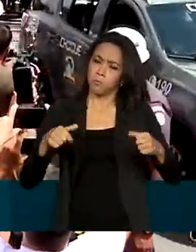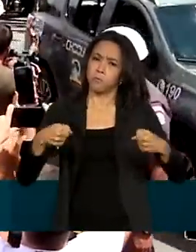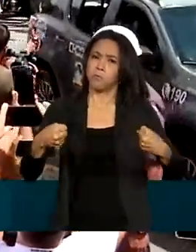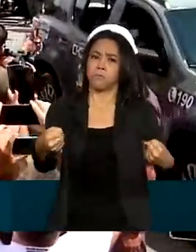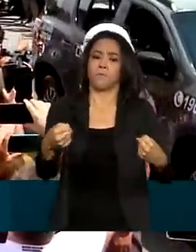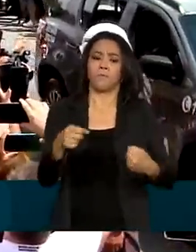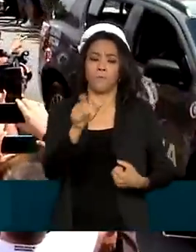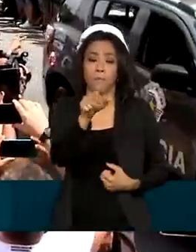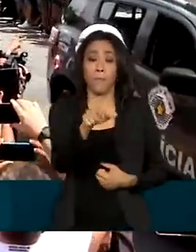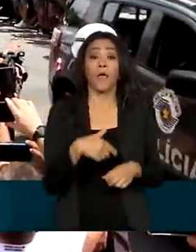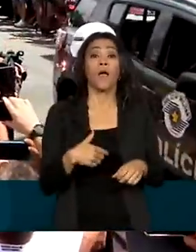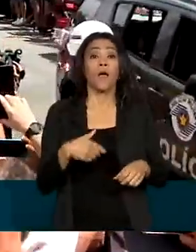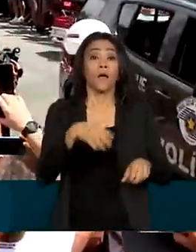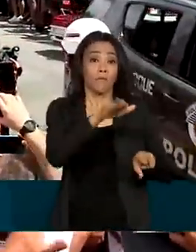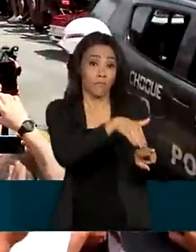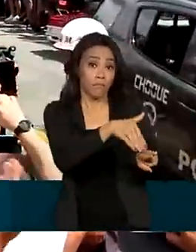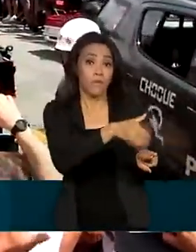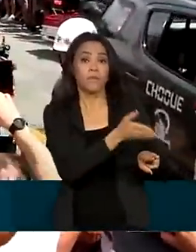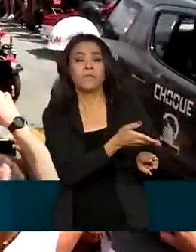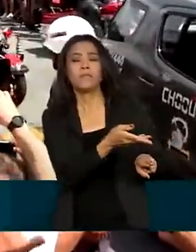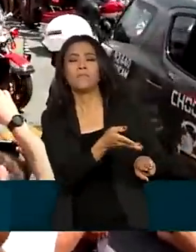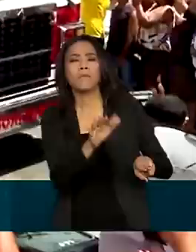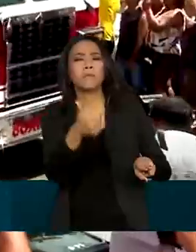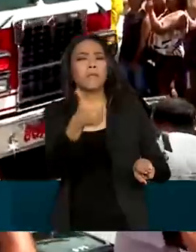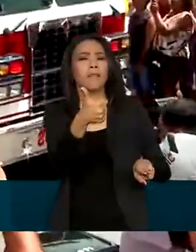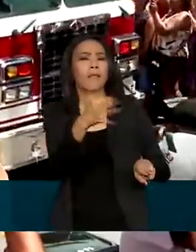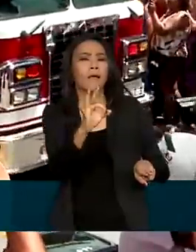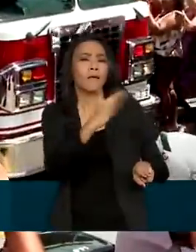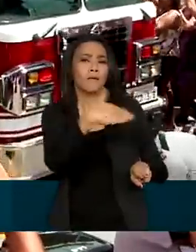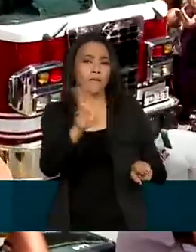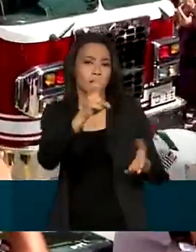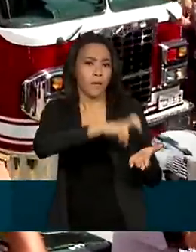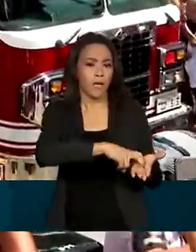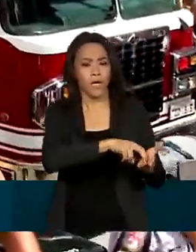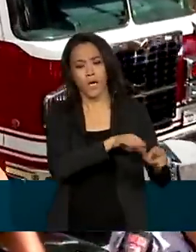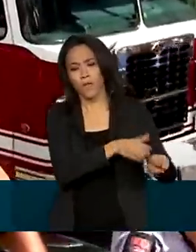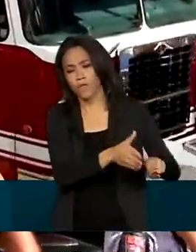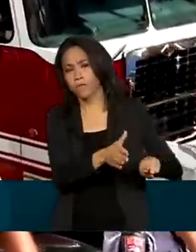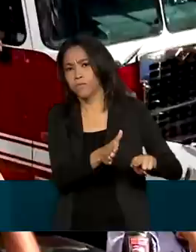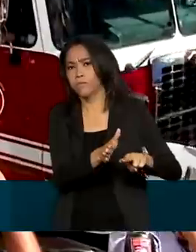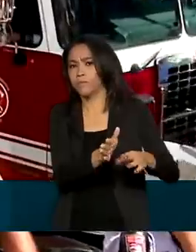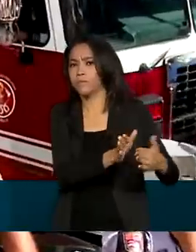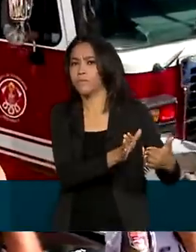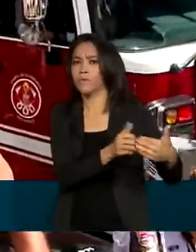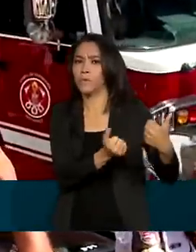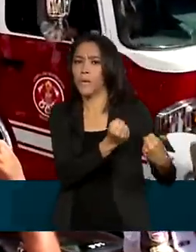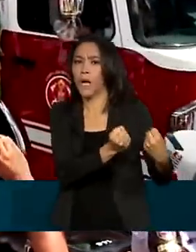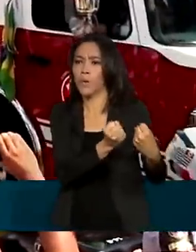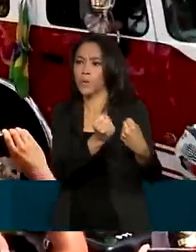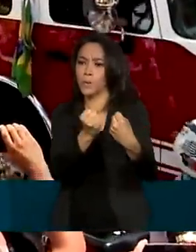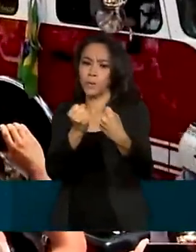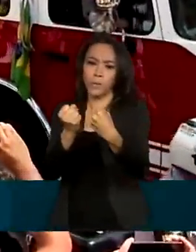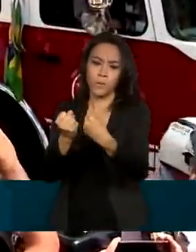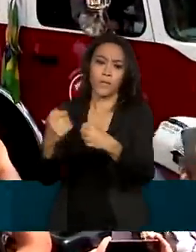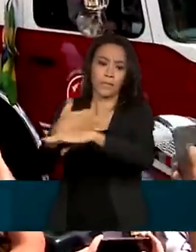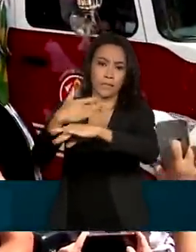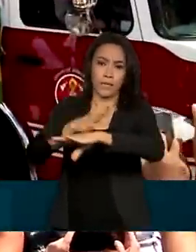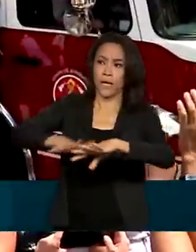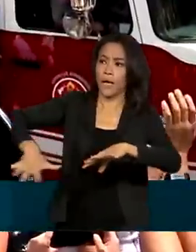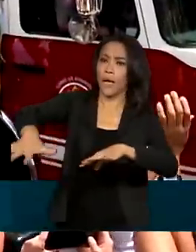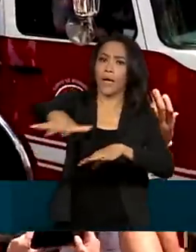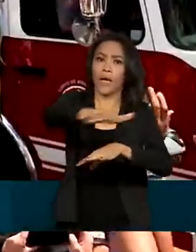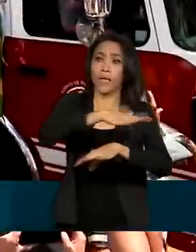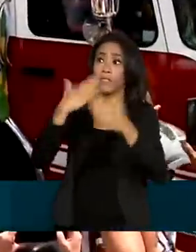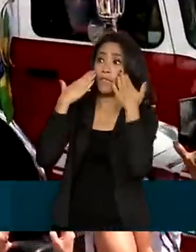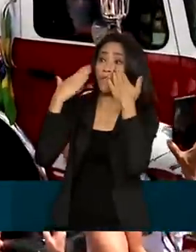corpo de Pelé deixou a Vila Belmiro por volta das 10 e meia da manhã e seguiu em cortejo por ruas da cidade de Santos, também passando em frente